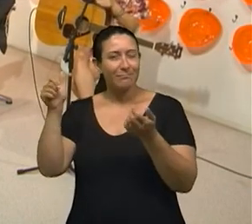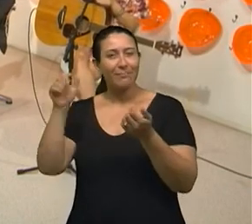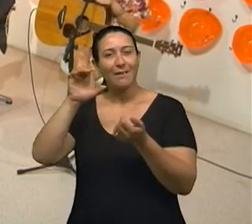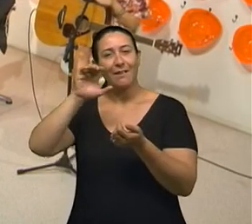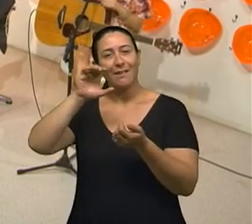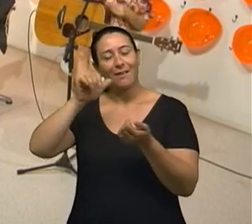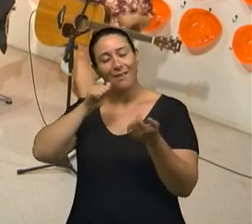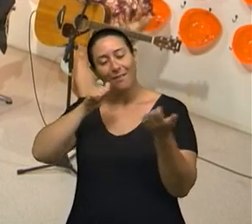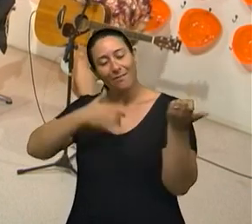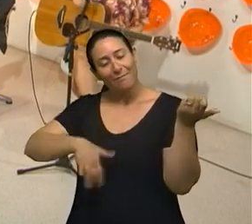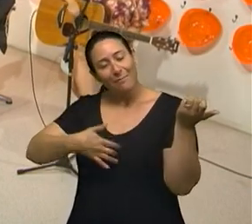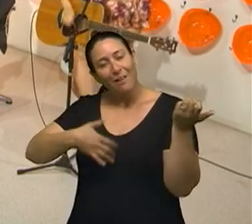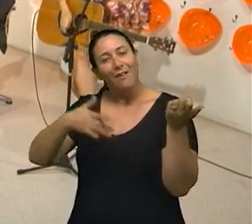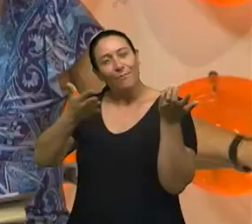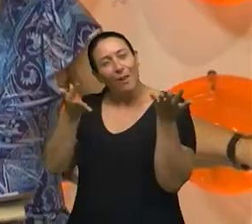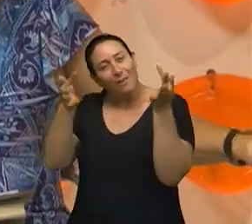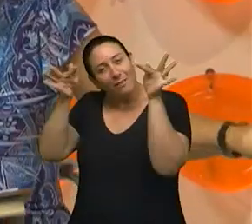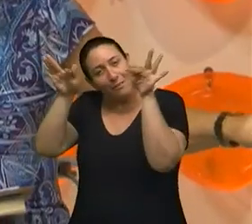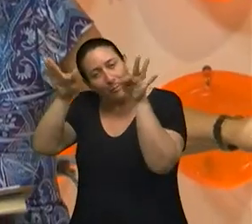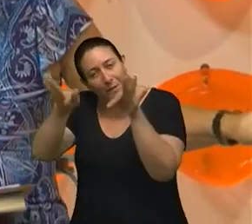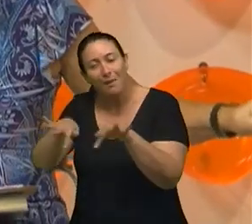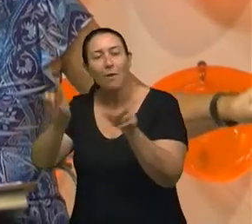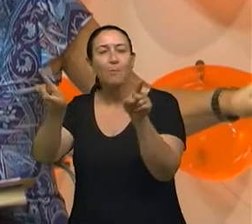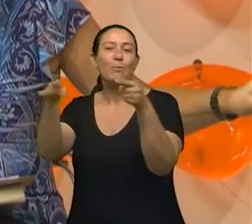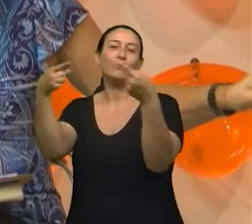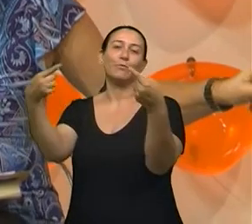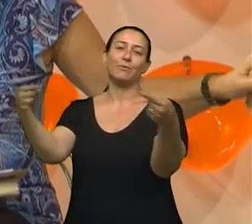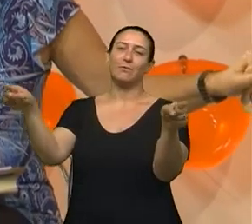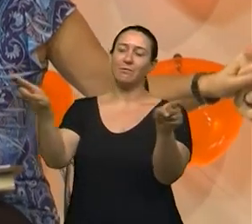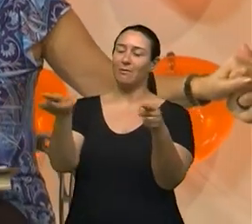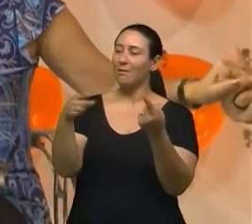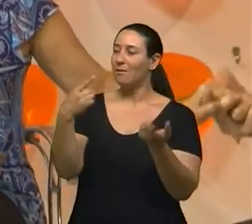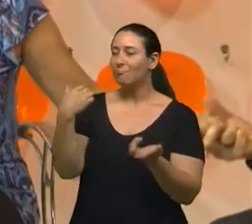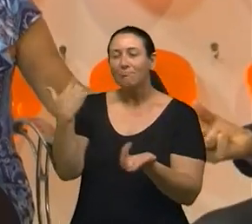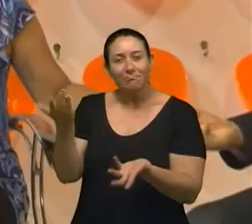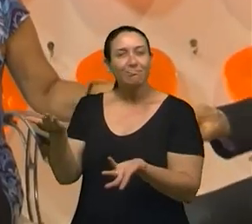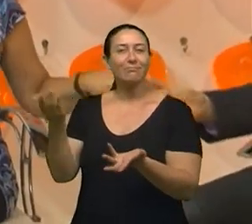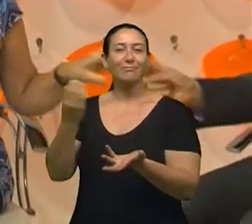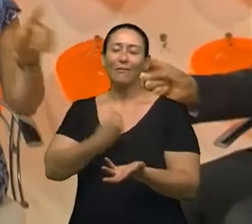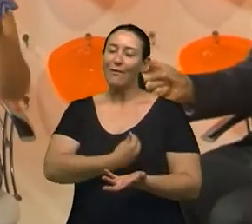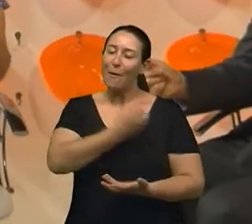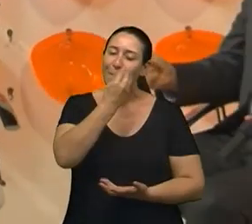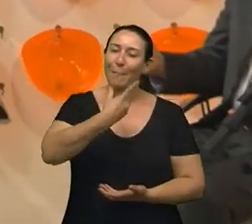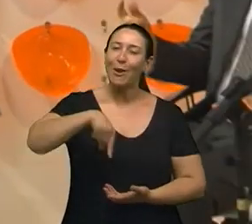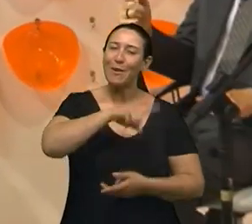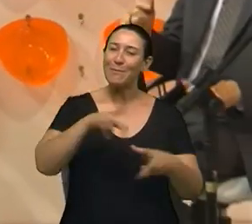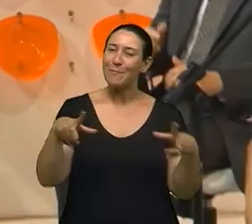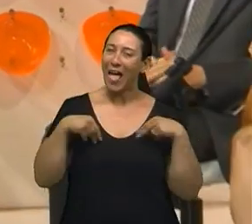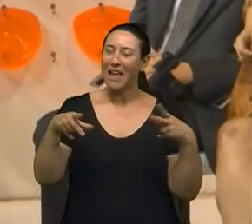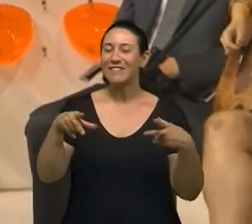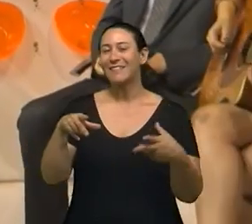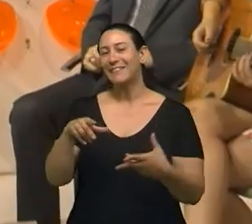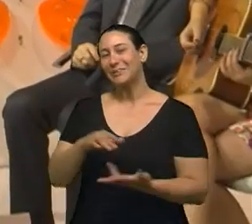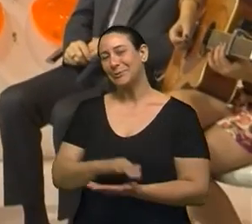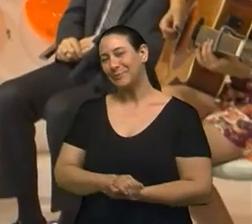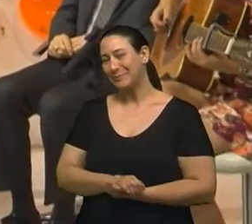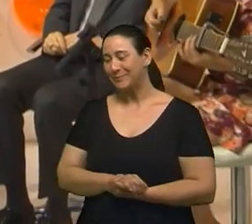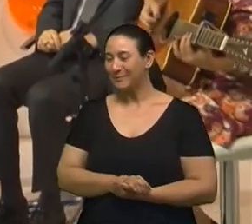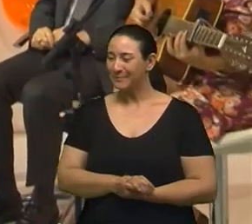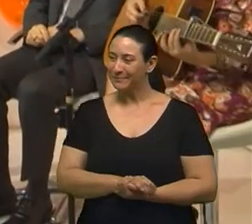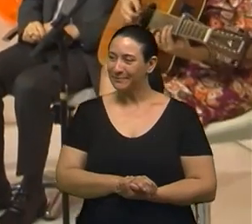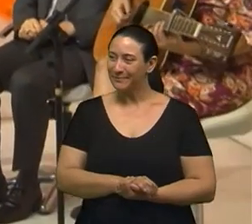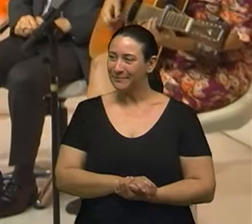vai terminar o programa com música pra gente. Vai lá, Clarissa. Viva bem, porque a gente merece, não é?